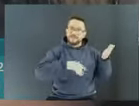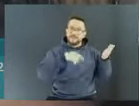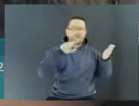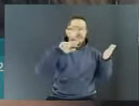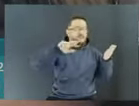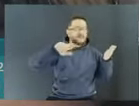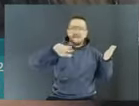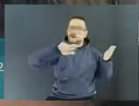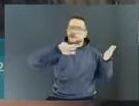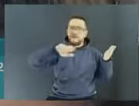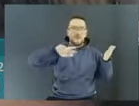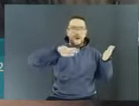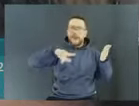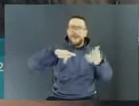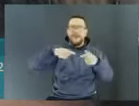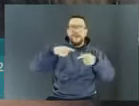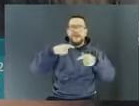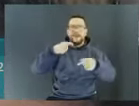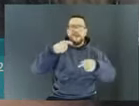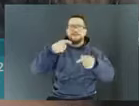imobiliária em um modelo um pouco diferente.